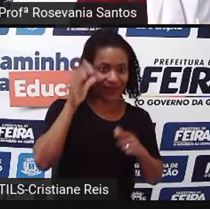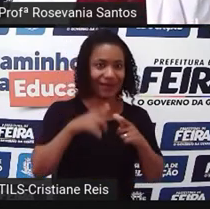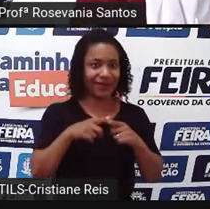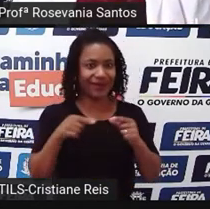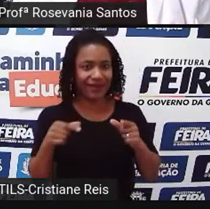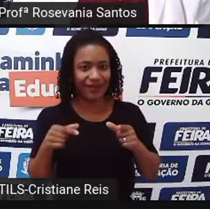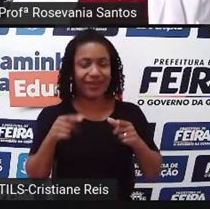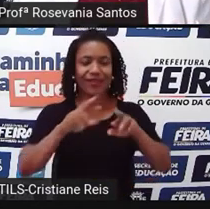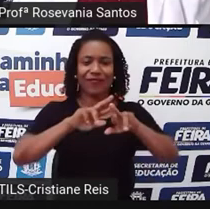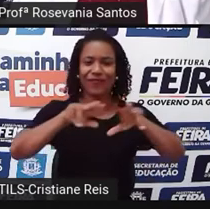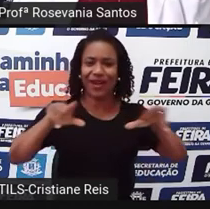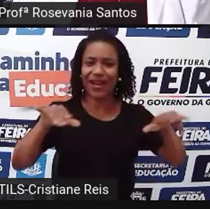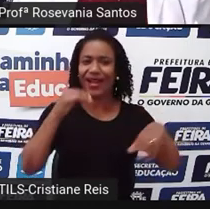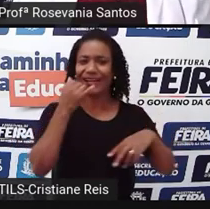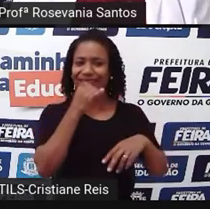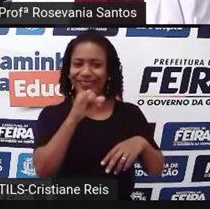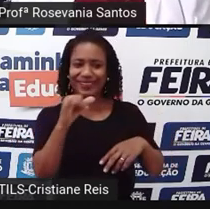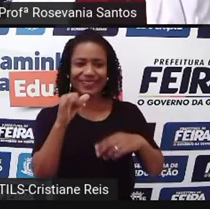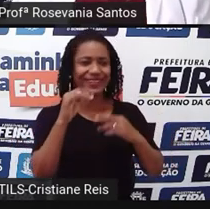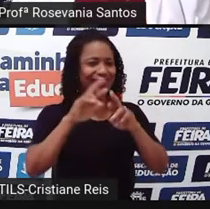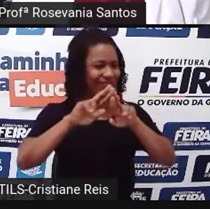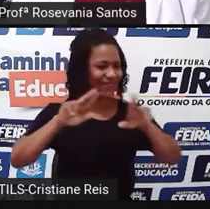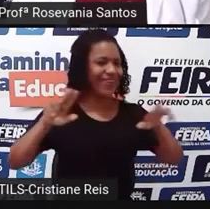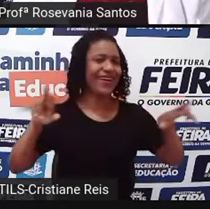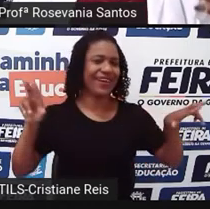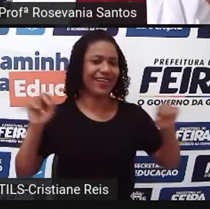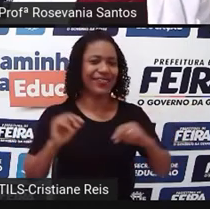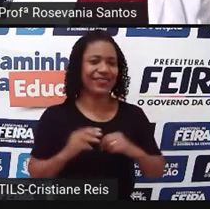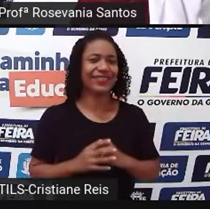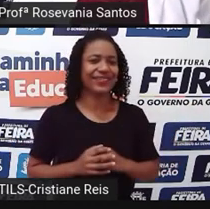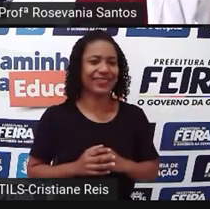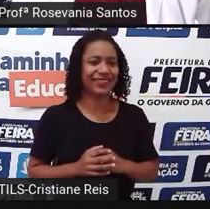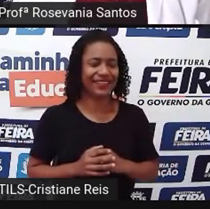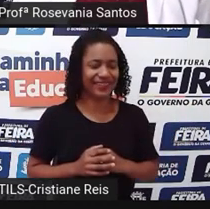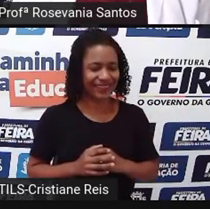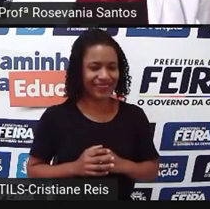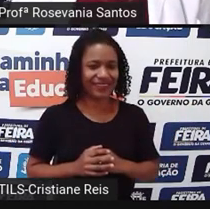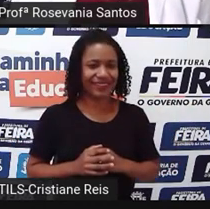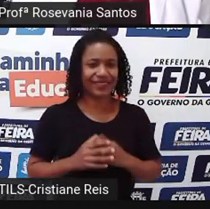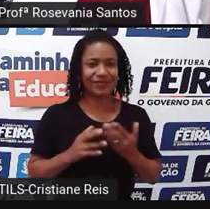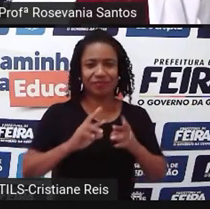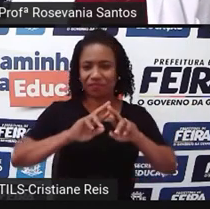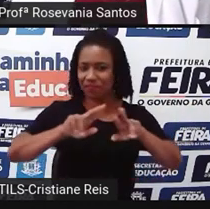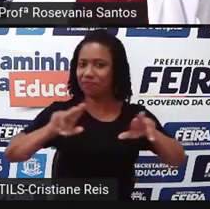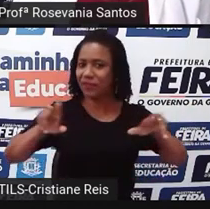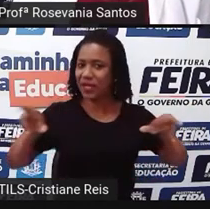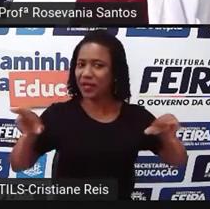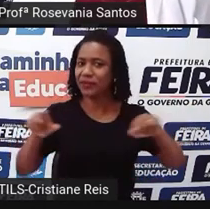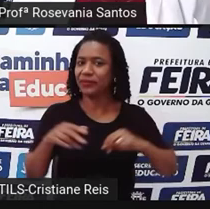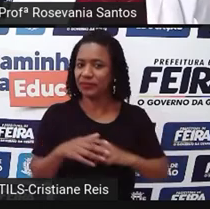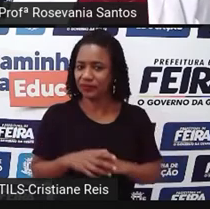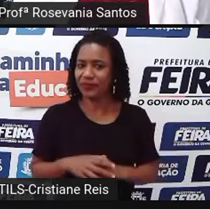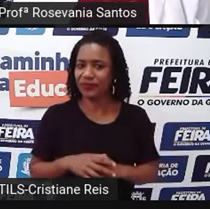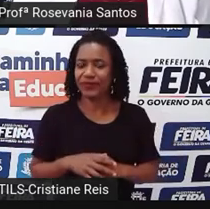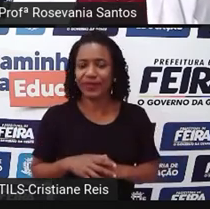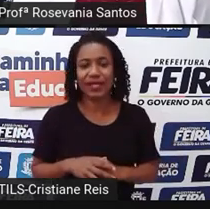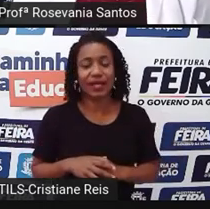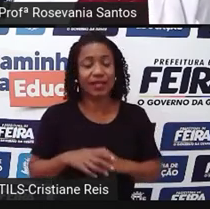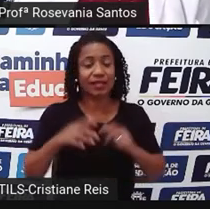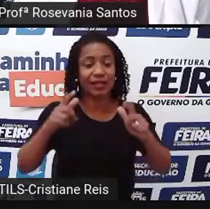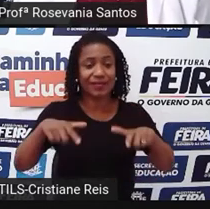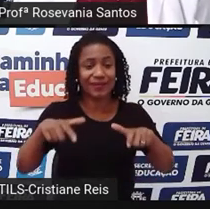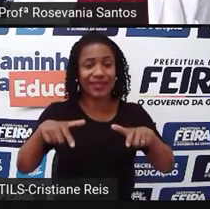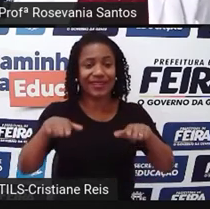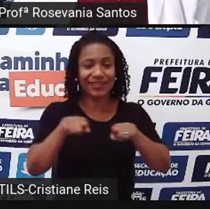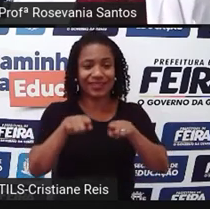italianos, vai encontrar gente de todos os cantos do mundo. Aí, eu não vou nem falar para não esquecer, o povo. Então, nessa região também está a